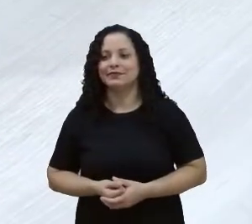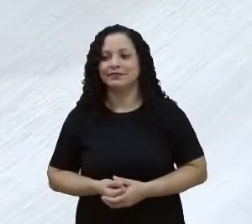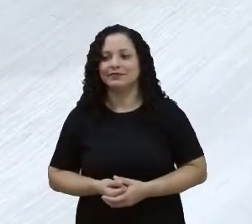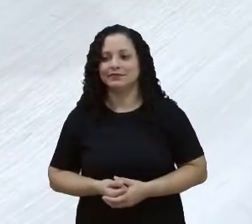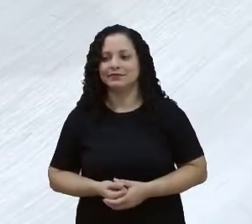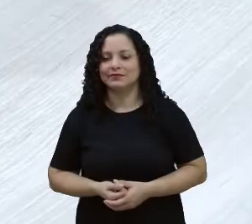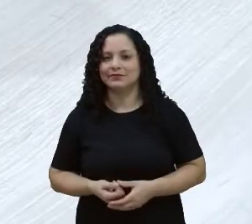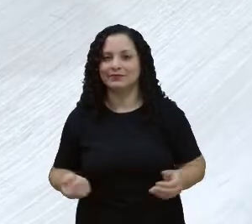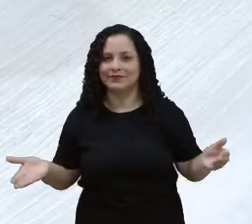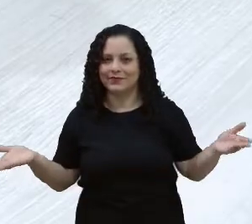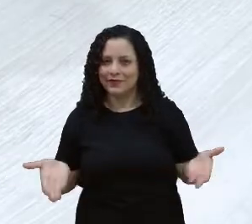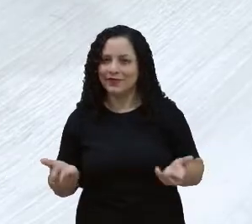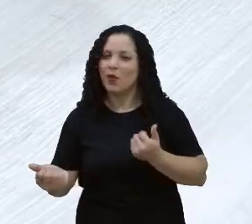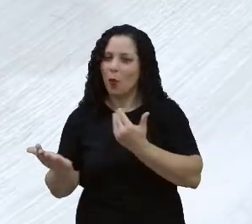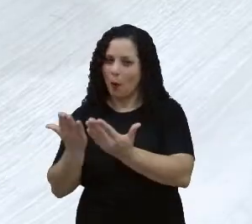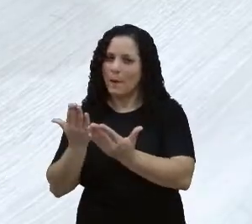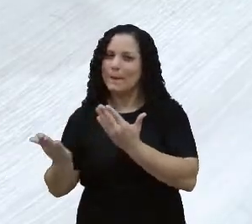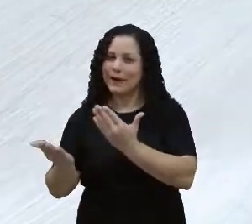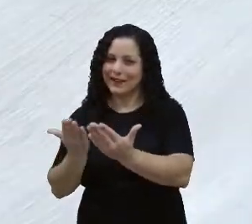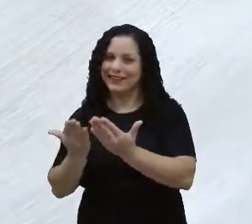comparação, tá? Ah!